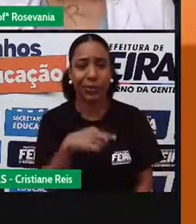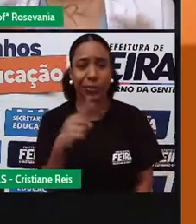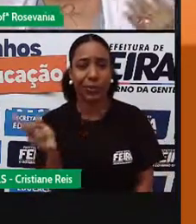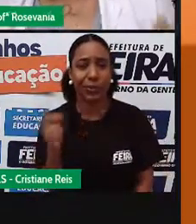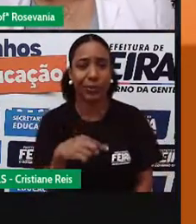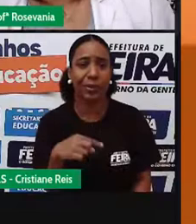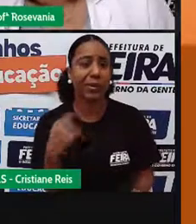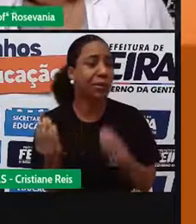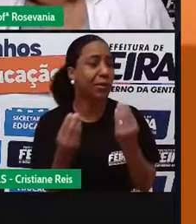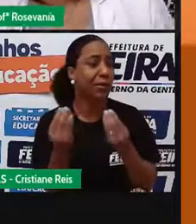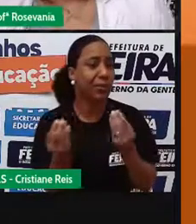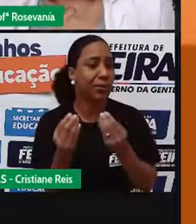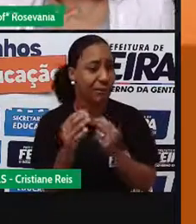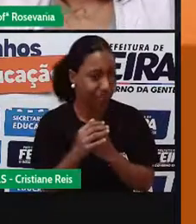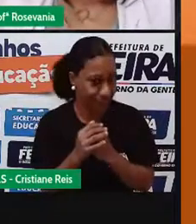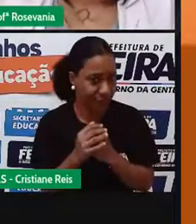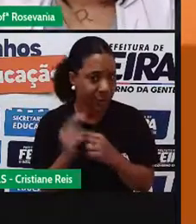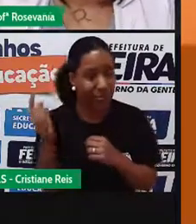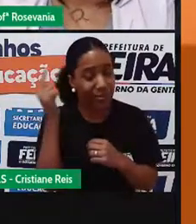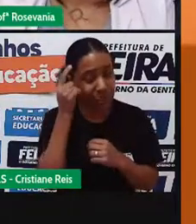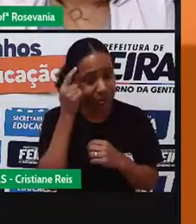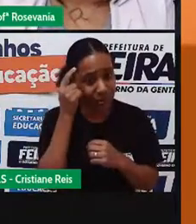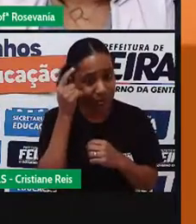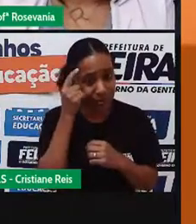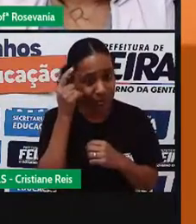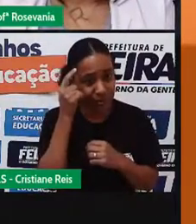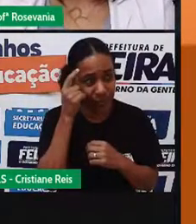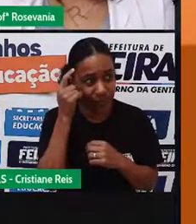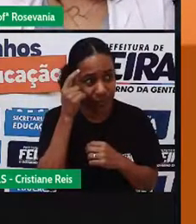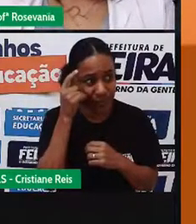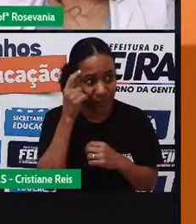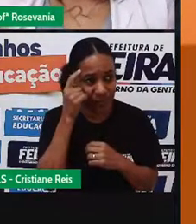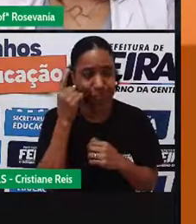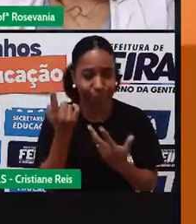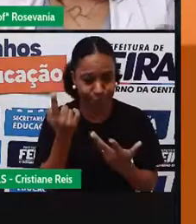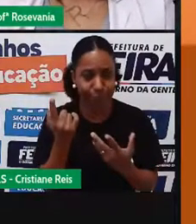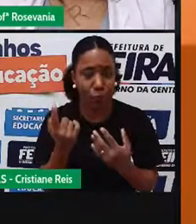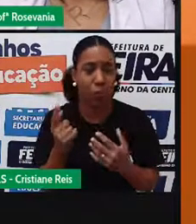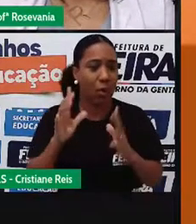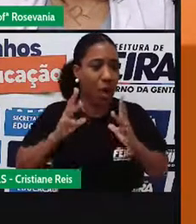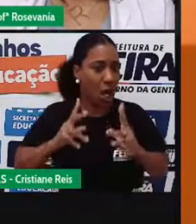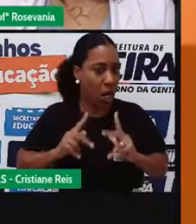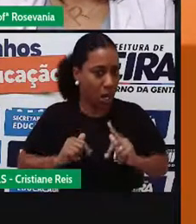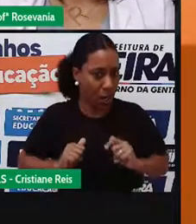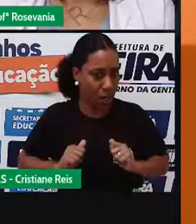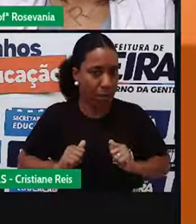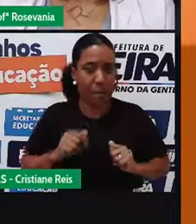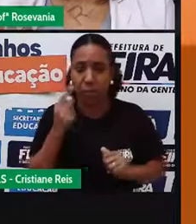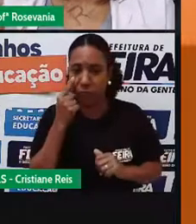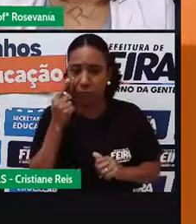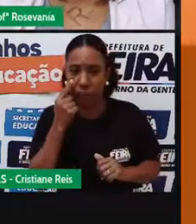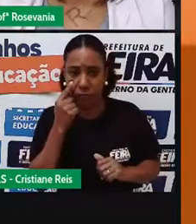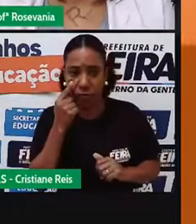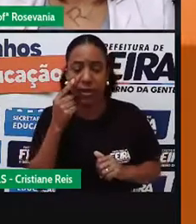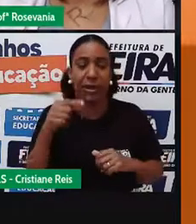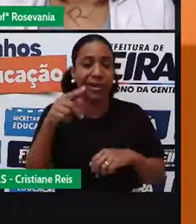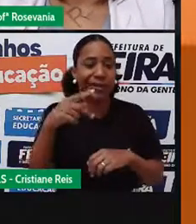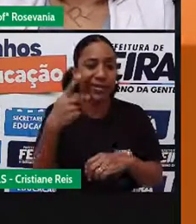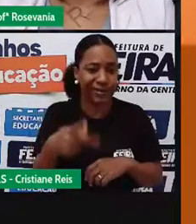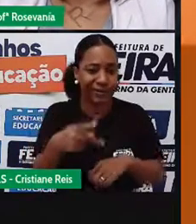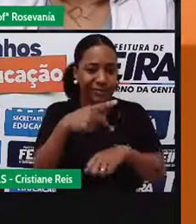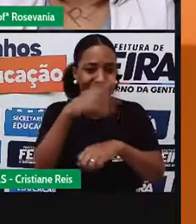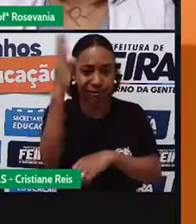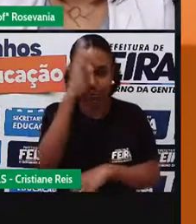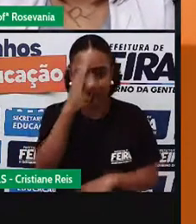pensar em alternativas menos poluentes, né, investir, embora no nosso país essa questão do transporte até uma questão, né,